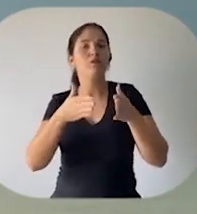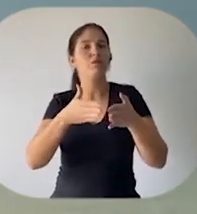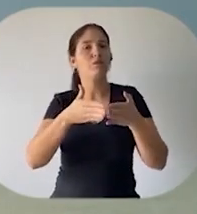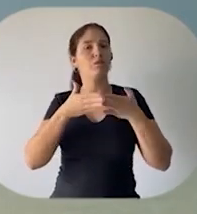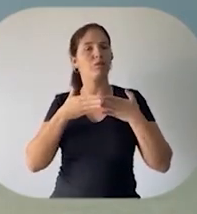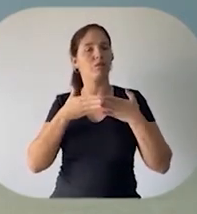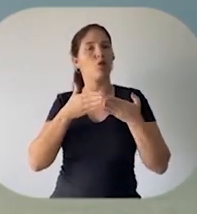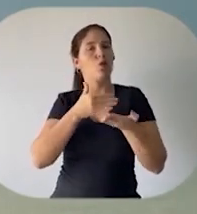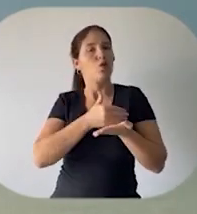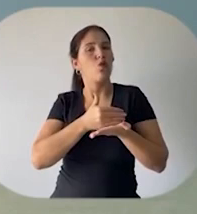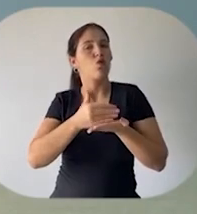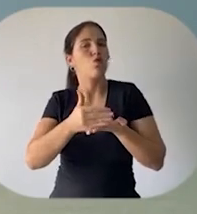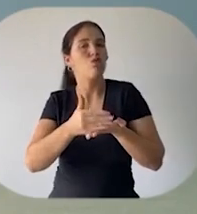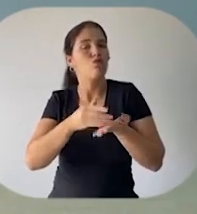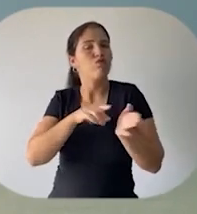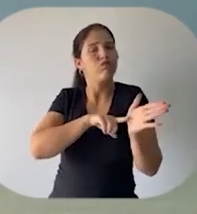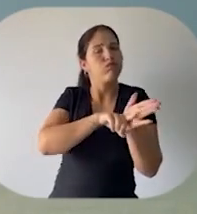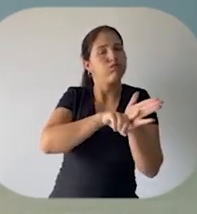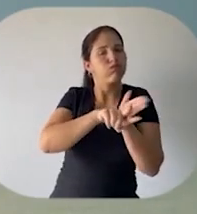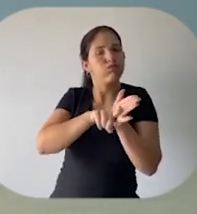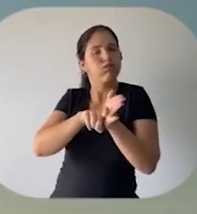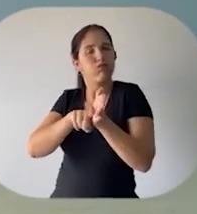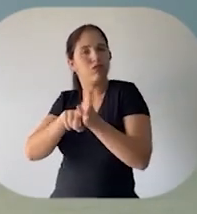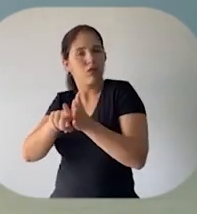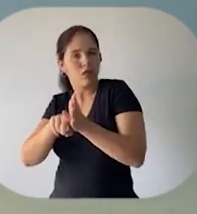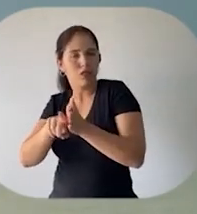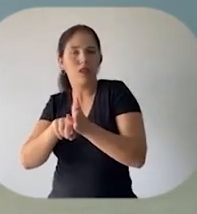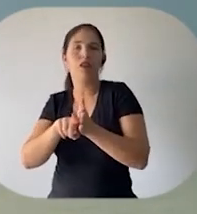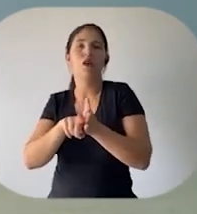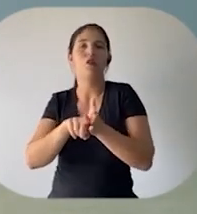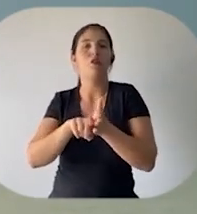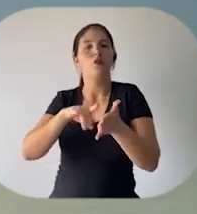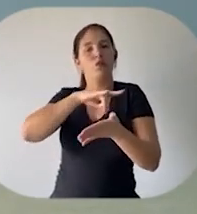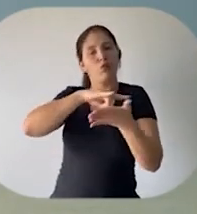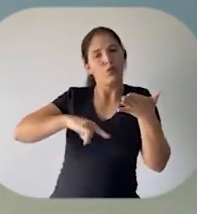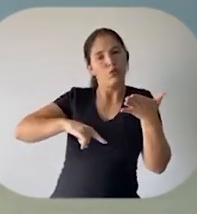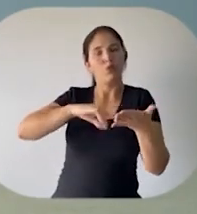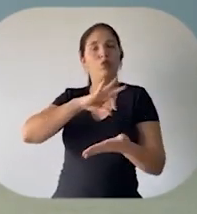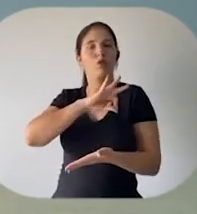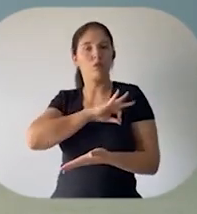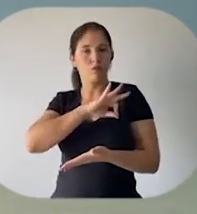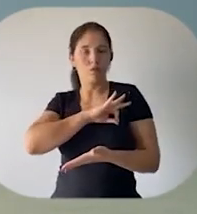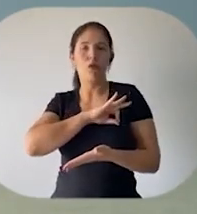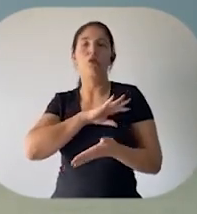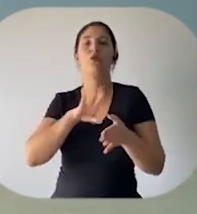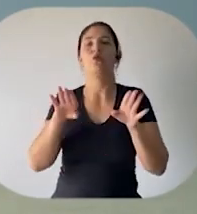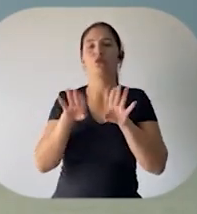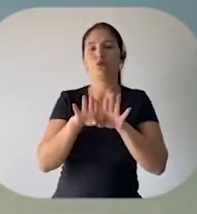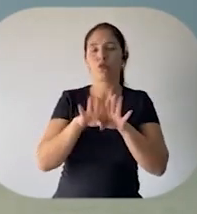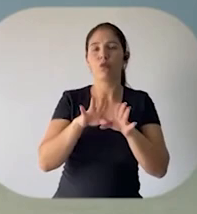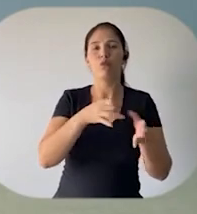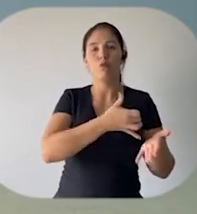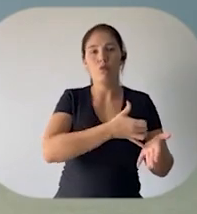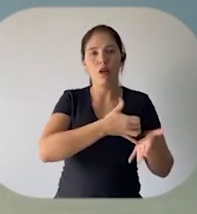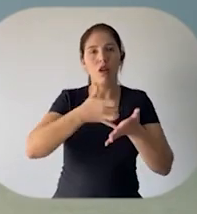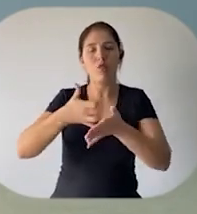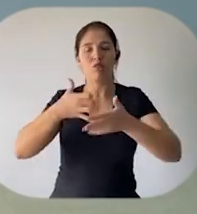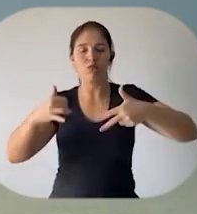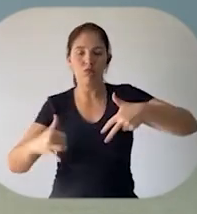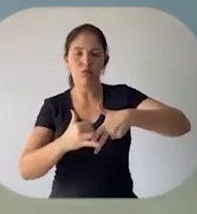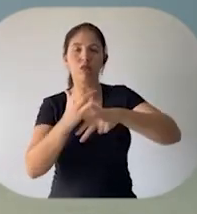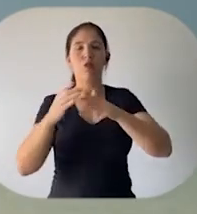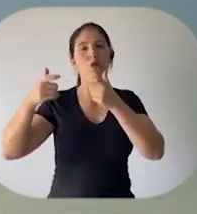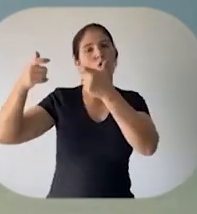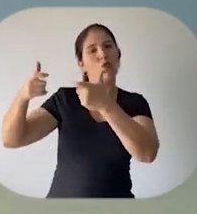a requisição do início da investigação com a instauração do inquérito policial, bem como o encaminhamento da